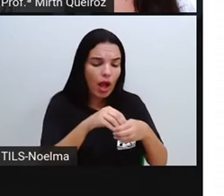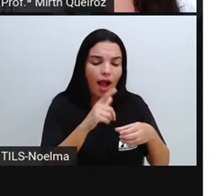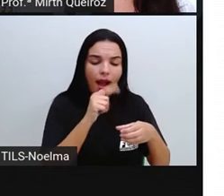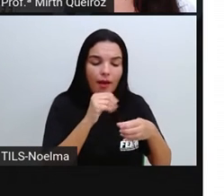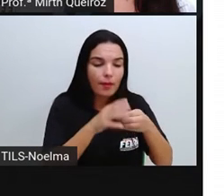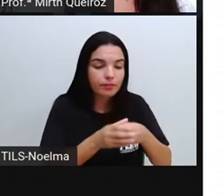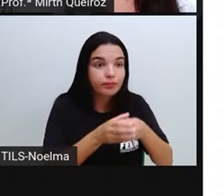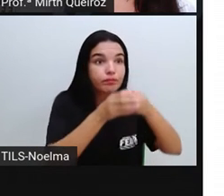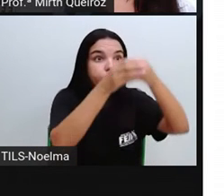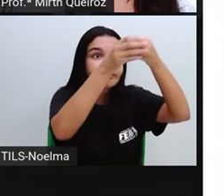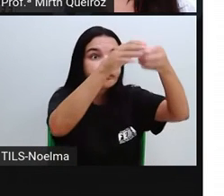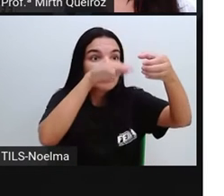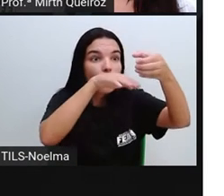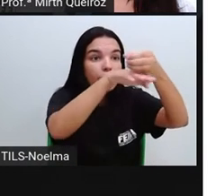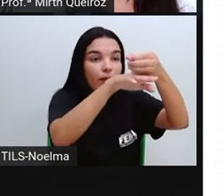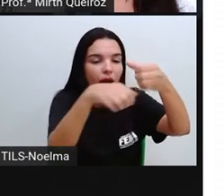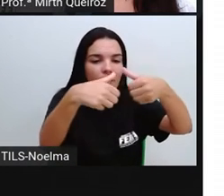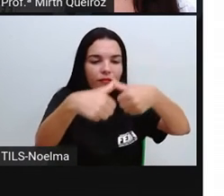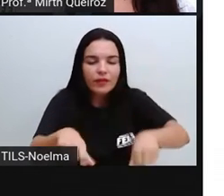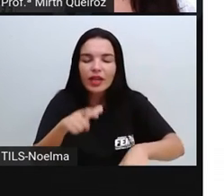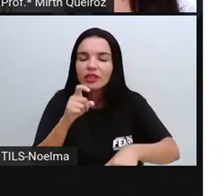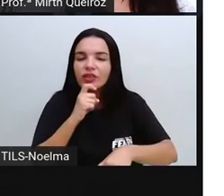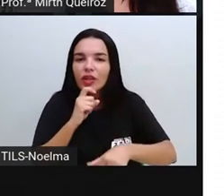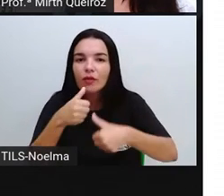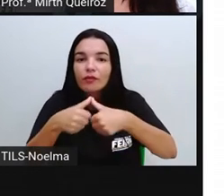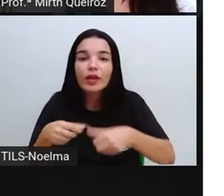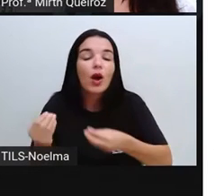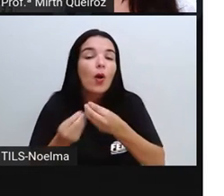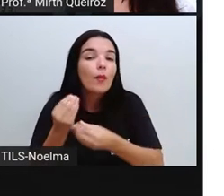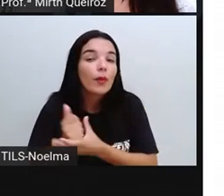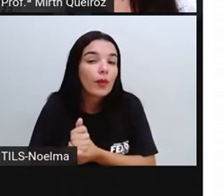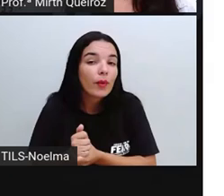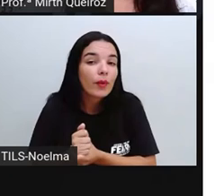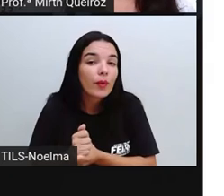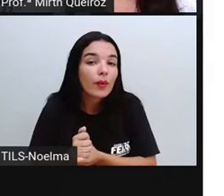e ela vira gelo, a água está em que estado?